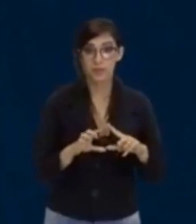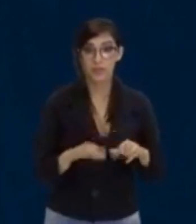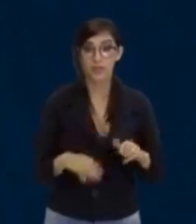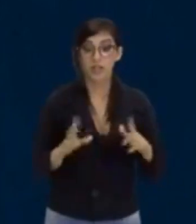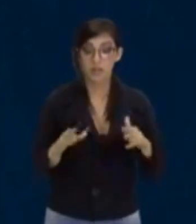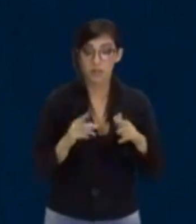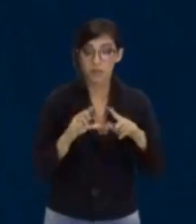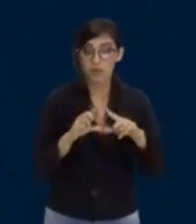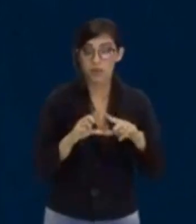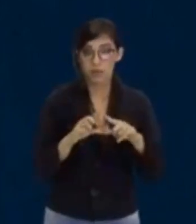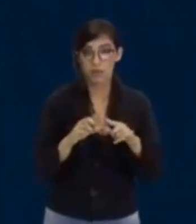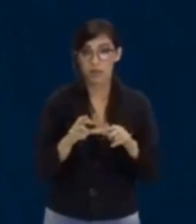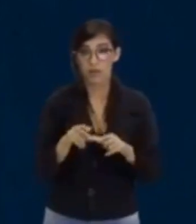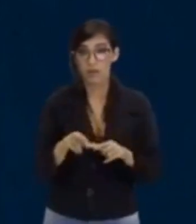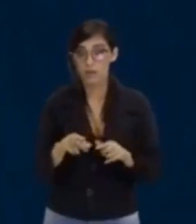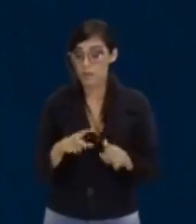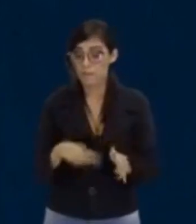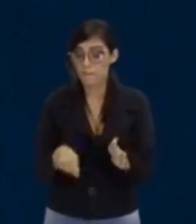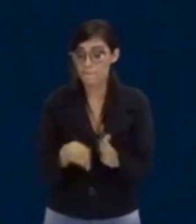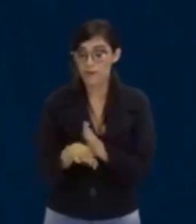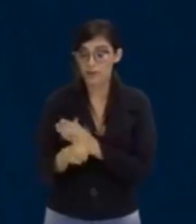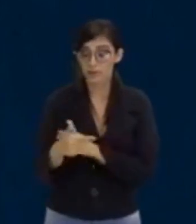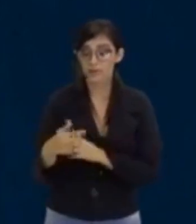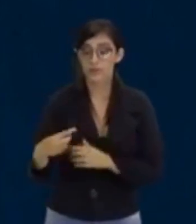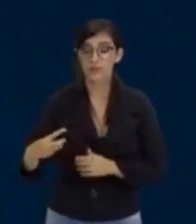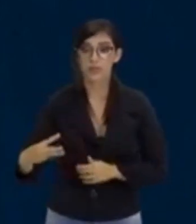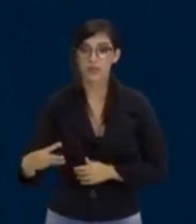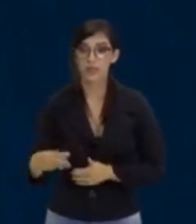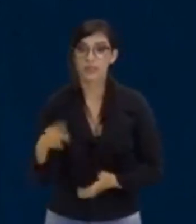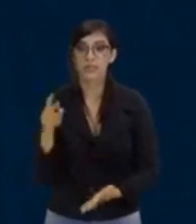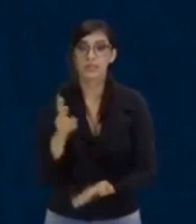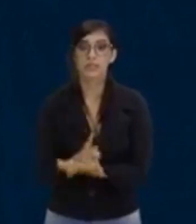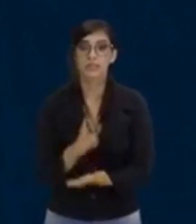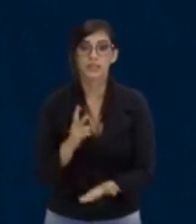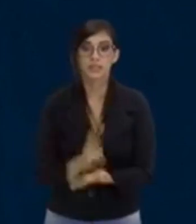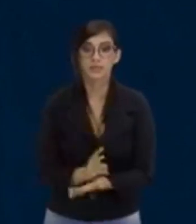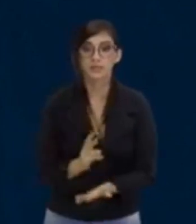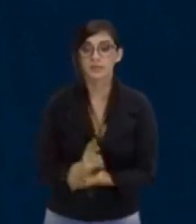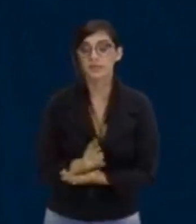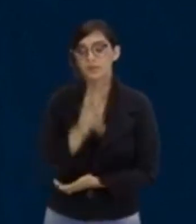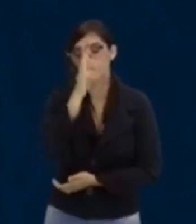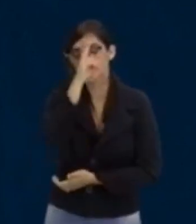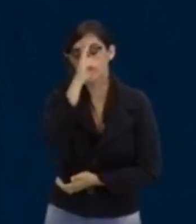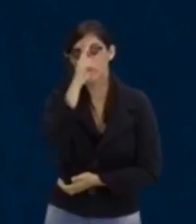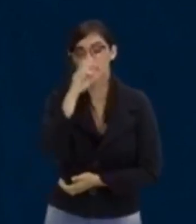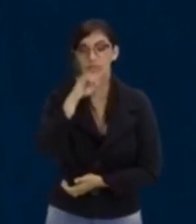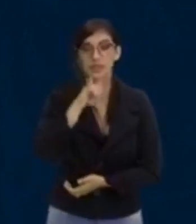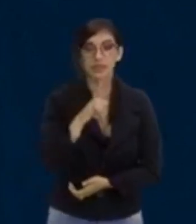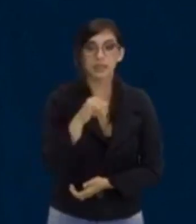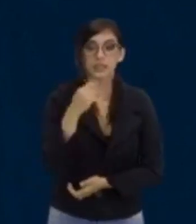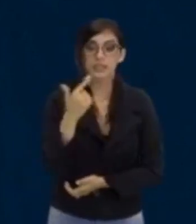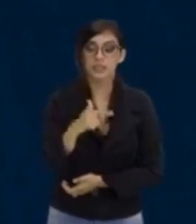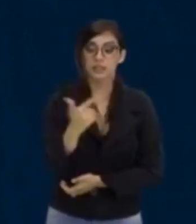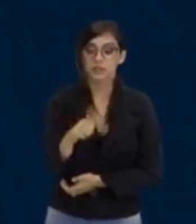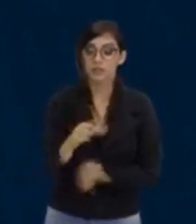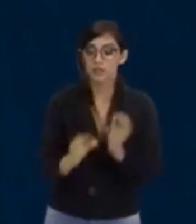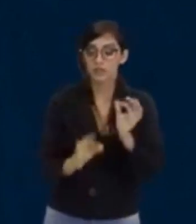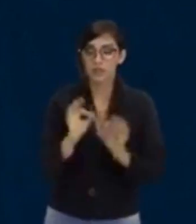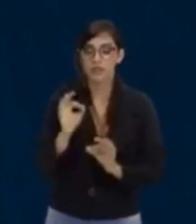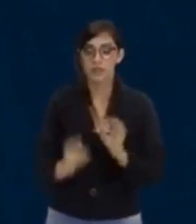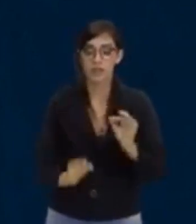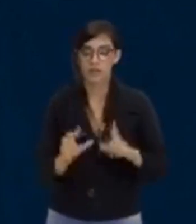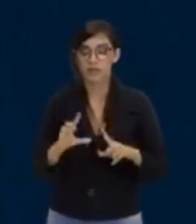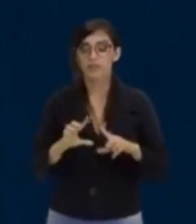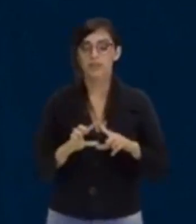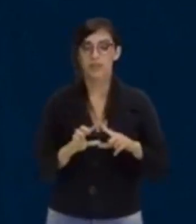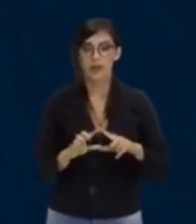Menos 23, tá? Sempre relembrando que se não tivesse calculado o delta, teria que calcular ele agora, tá certo? Por quê?